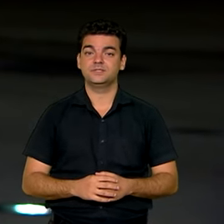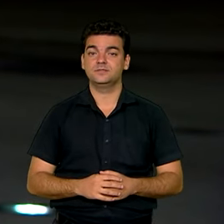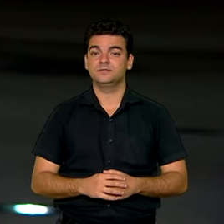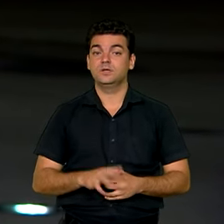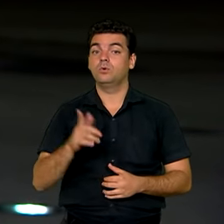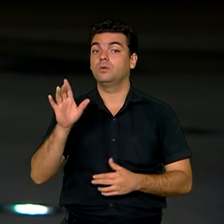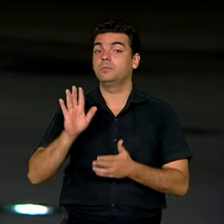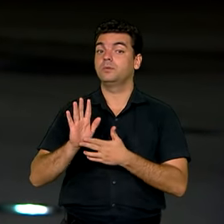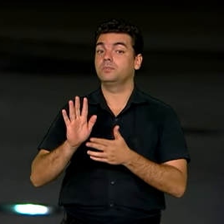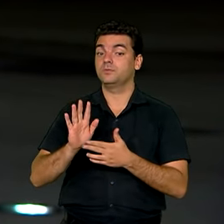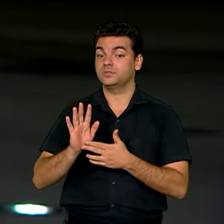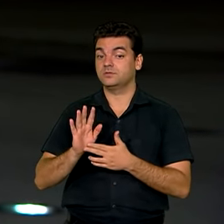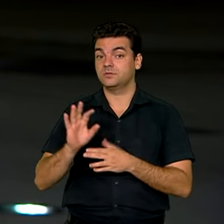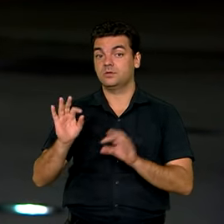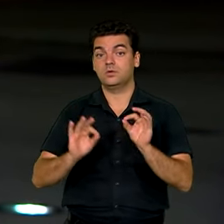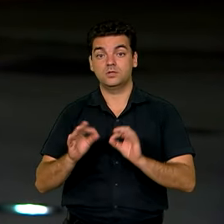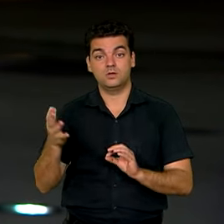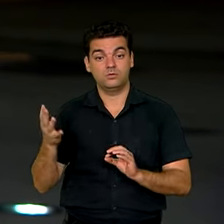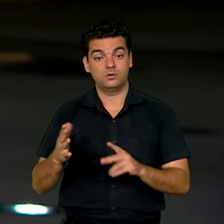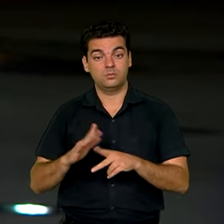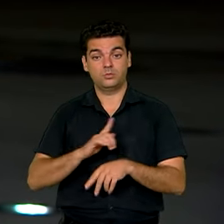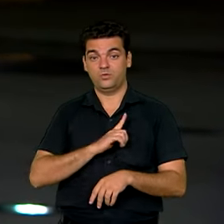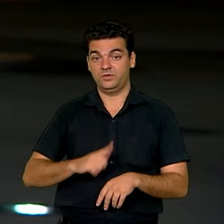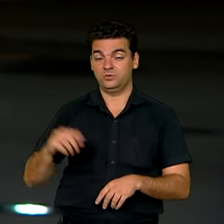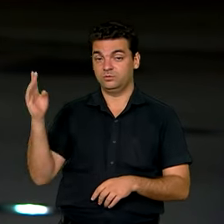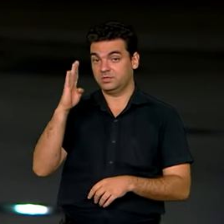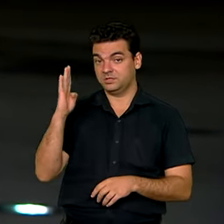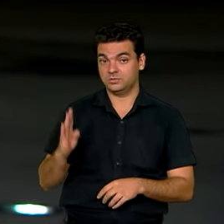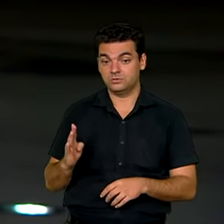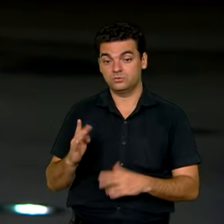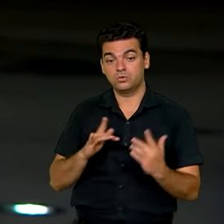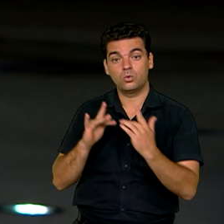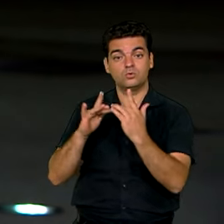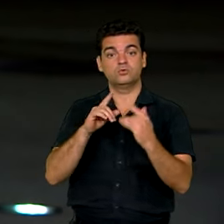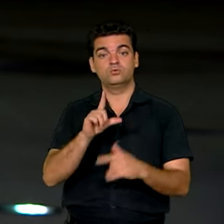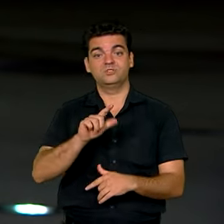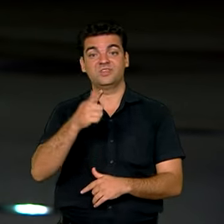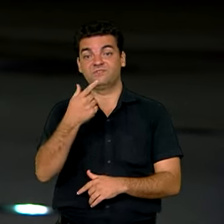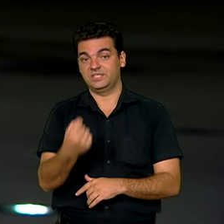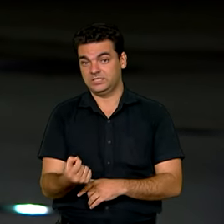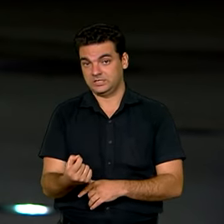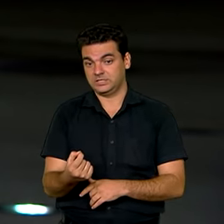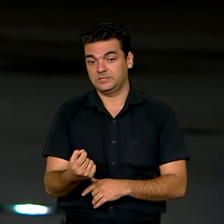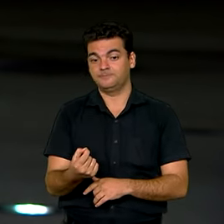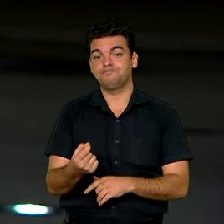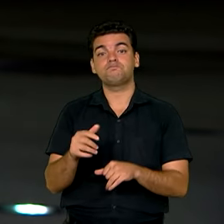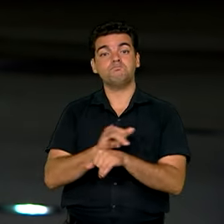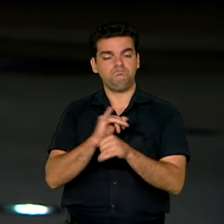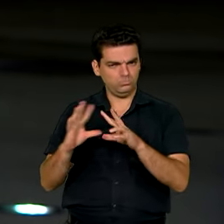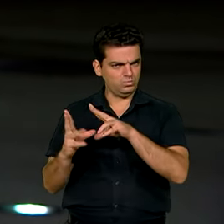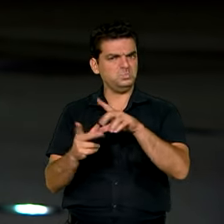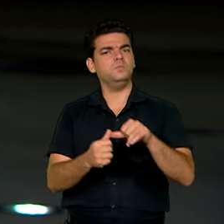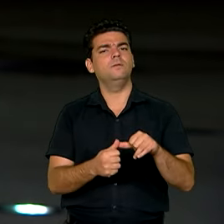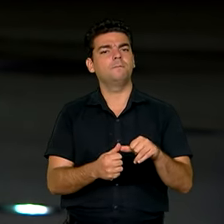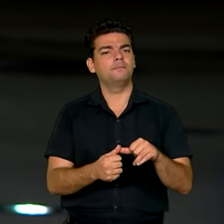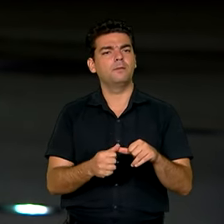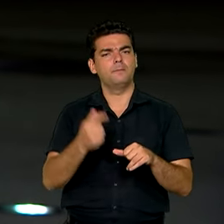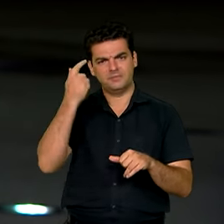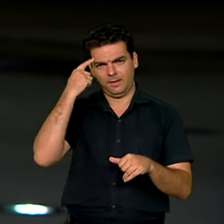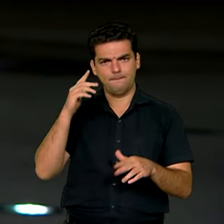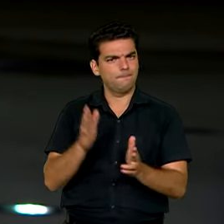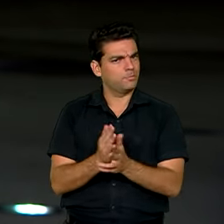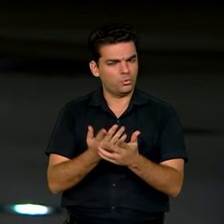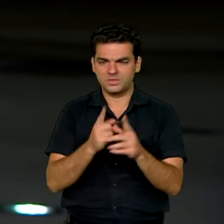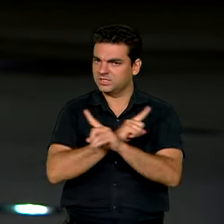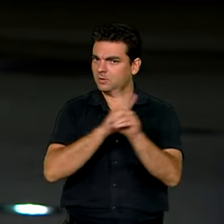das propostas que será levada pelo governo brasileiro no encontro do G20 é uma iniciativa global para a erradicação da